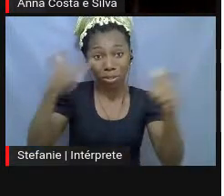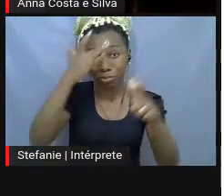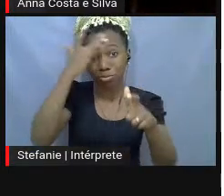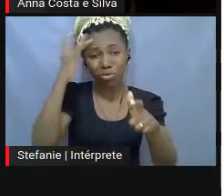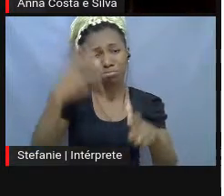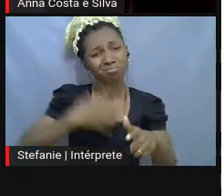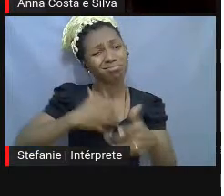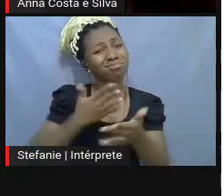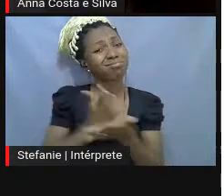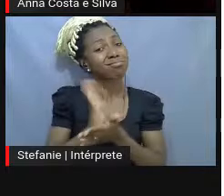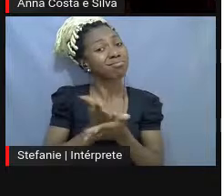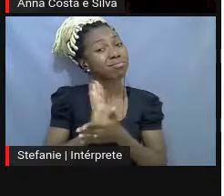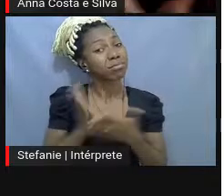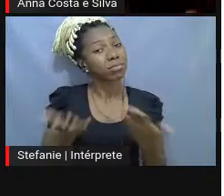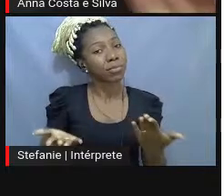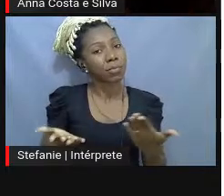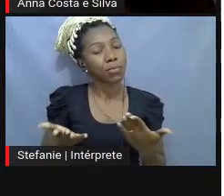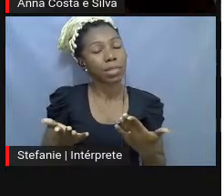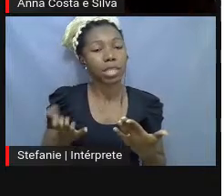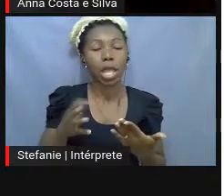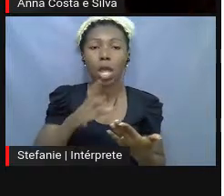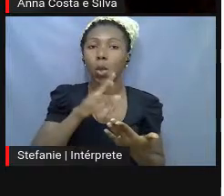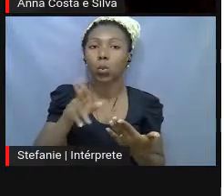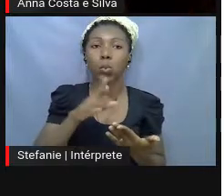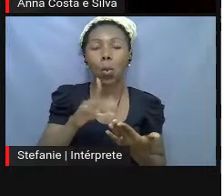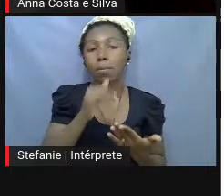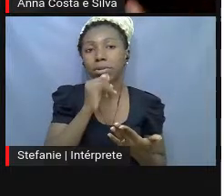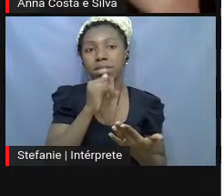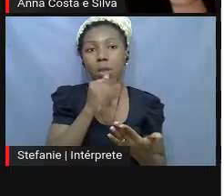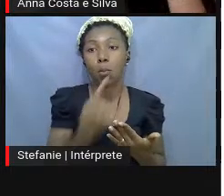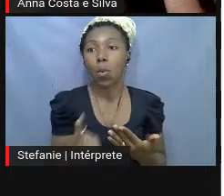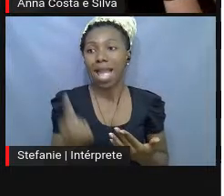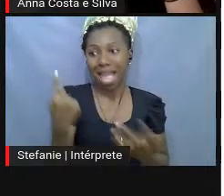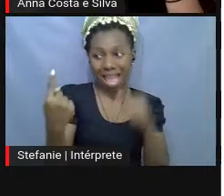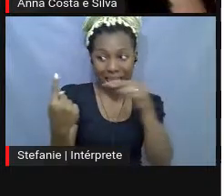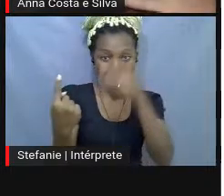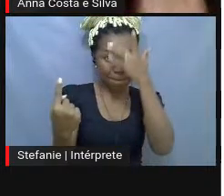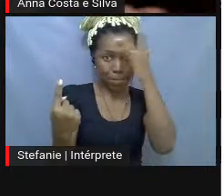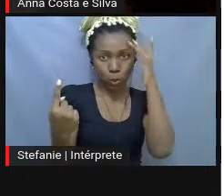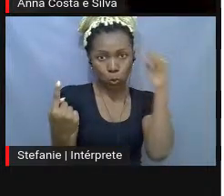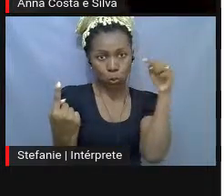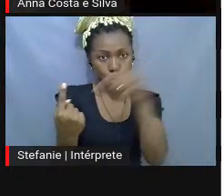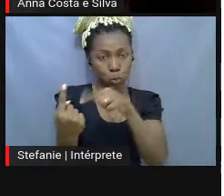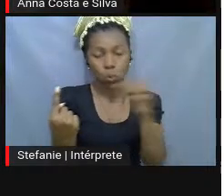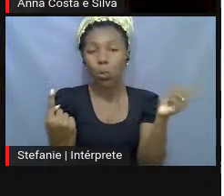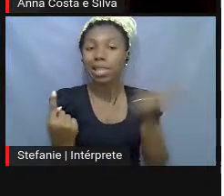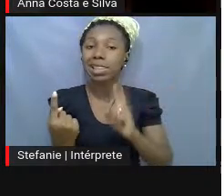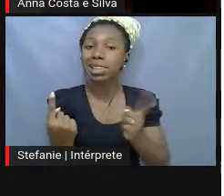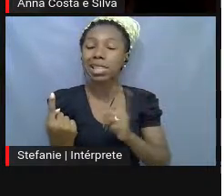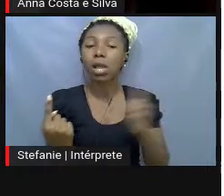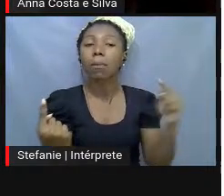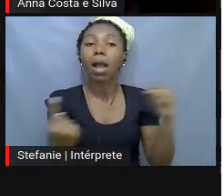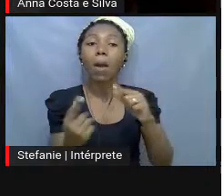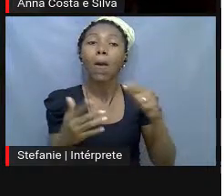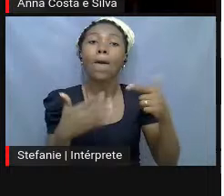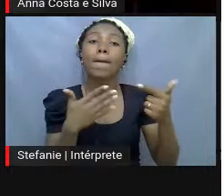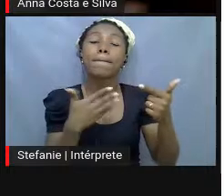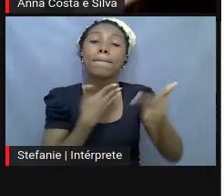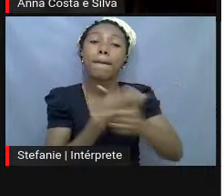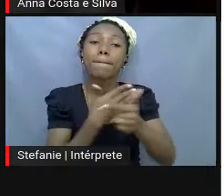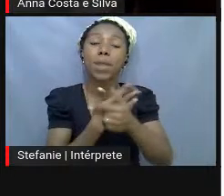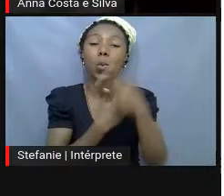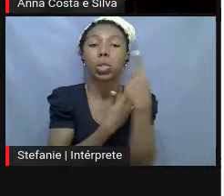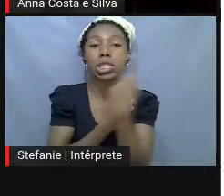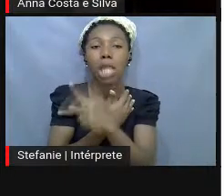É... Não... Não acho que seja sobre aquela pessoa especificamente, mas sobre... É... O papel que ela estava desempenhando dentro desse...